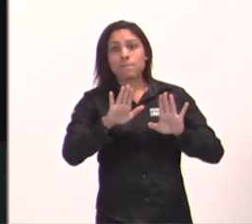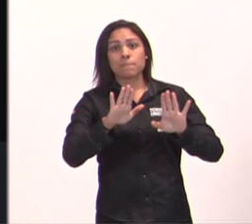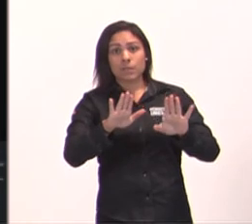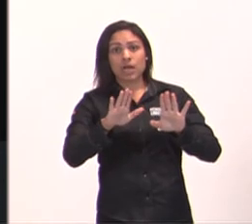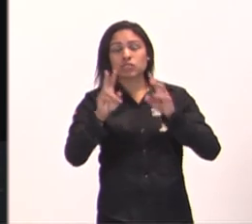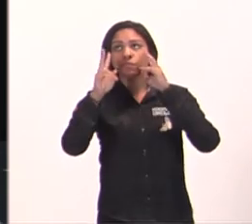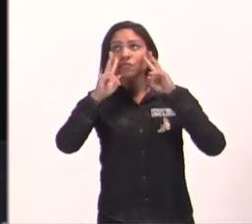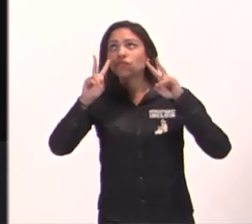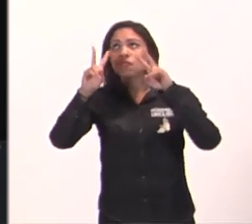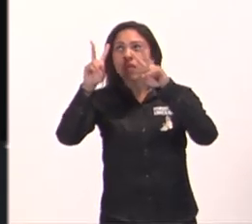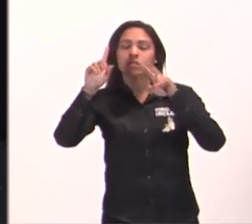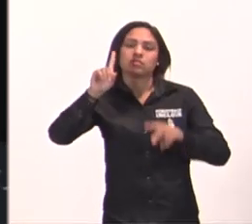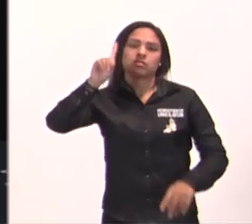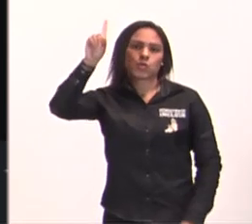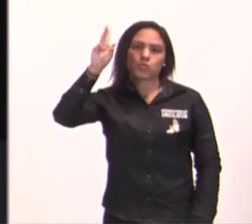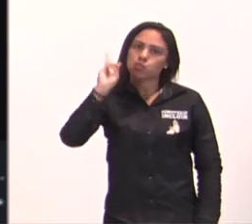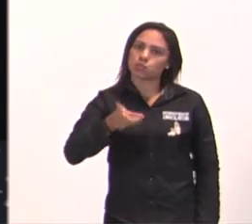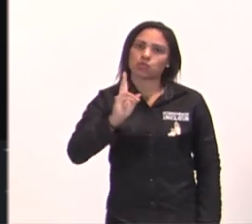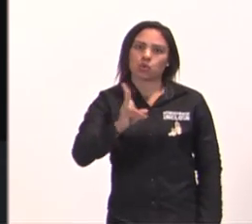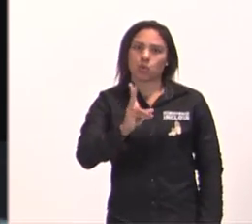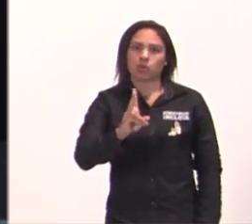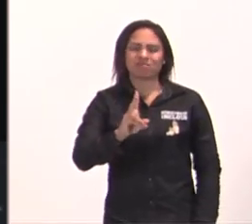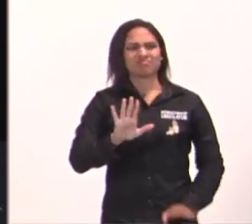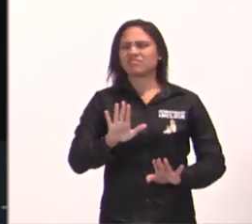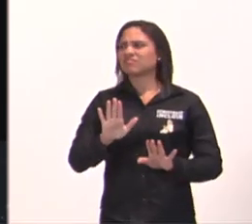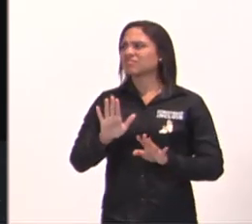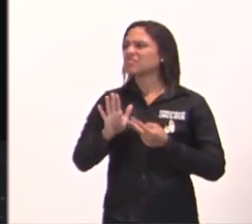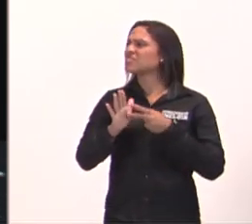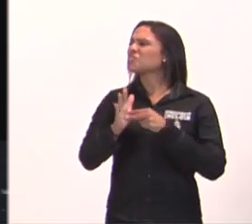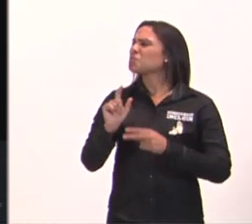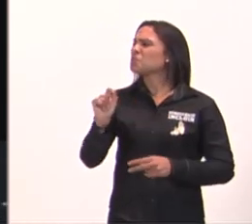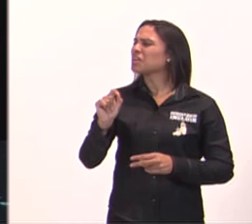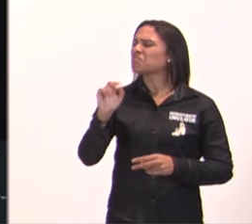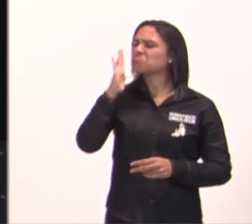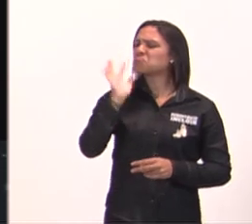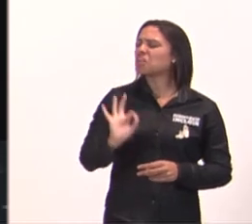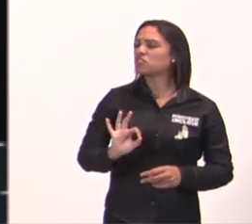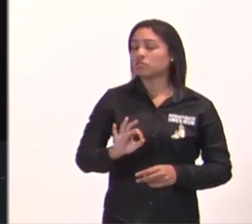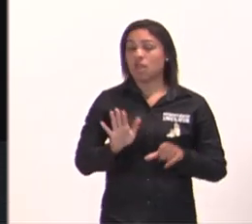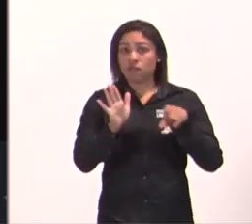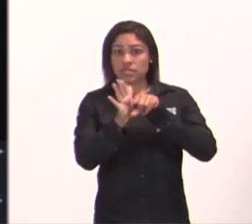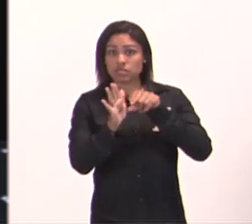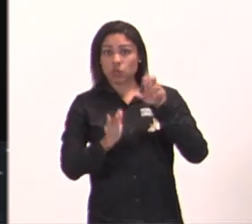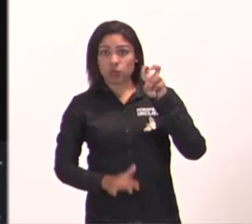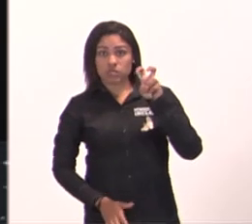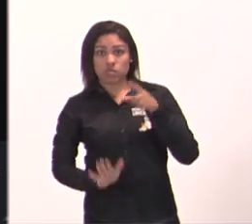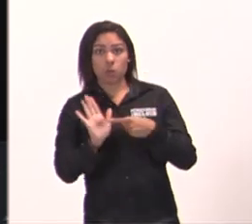o último momento, antes da batalha, como assim pastor? Versículo 5, diz assim,